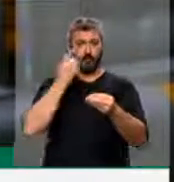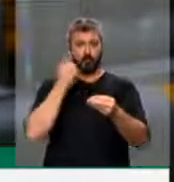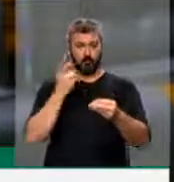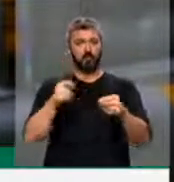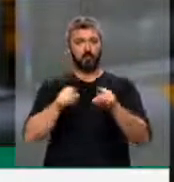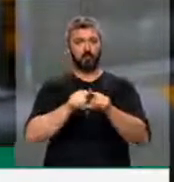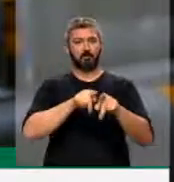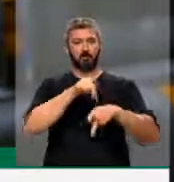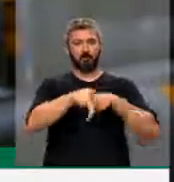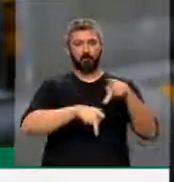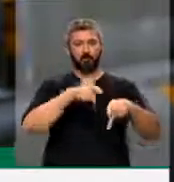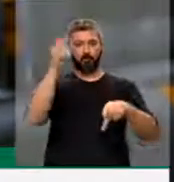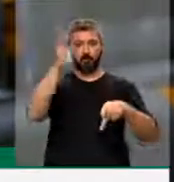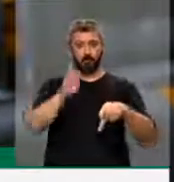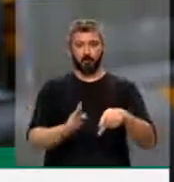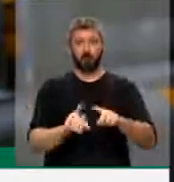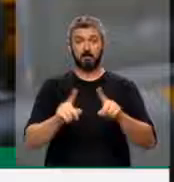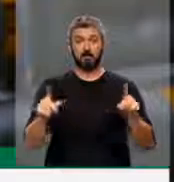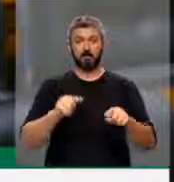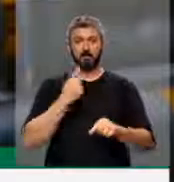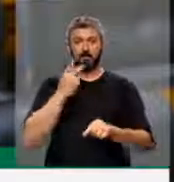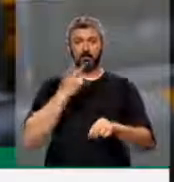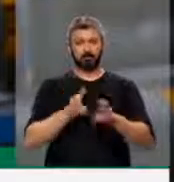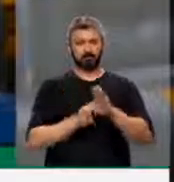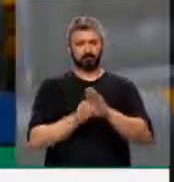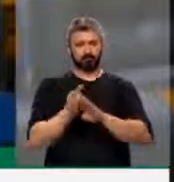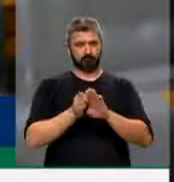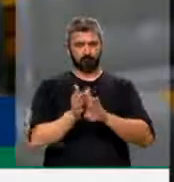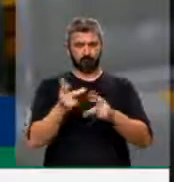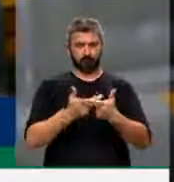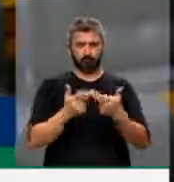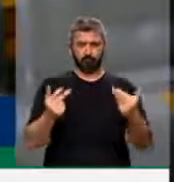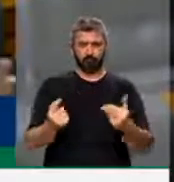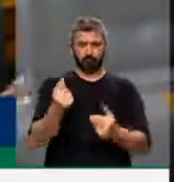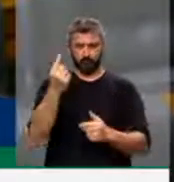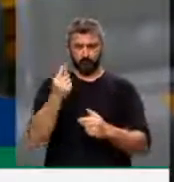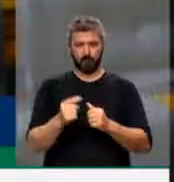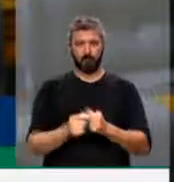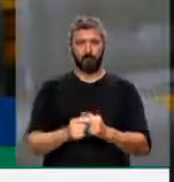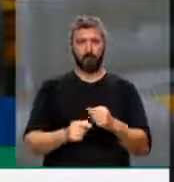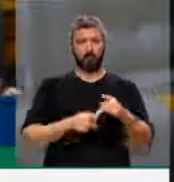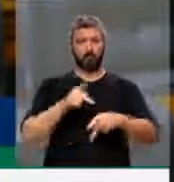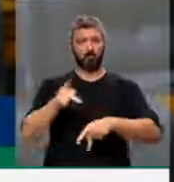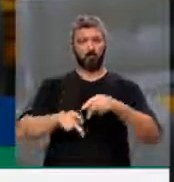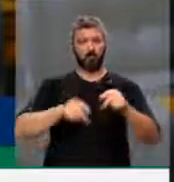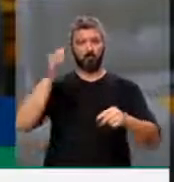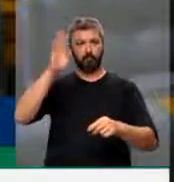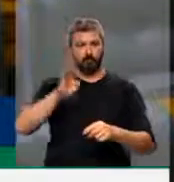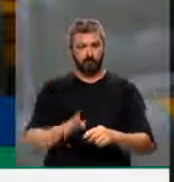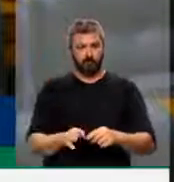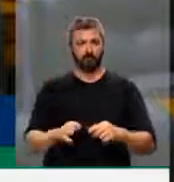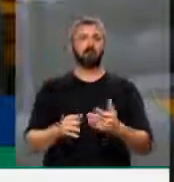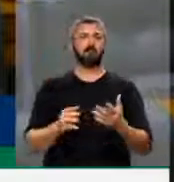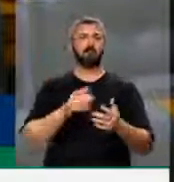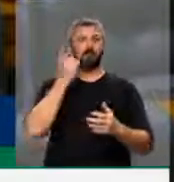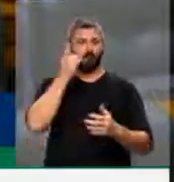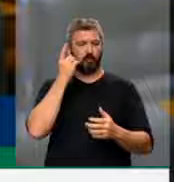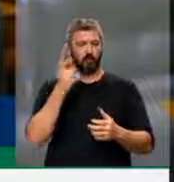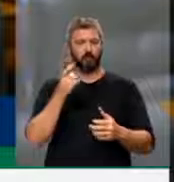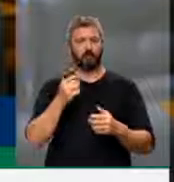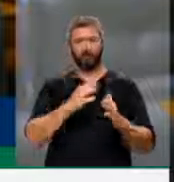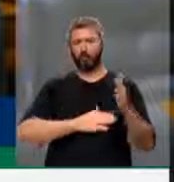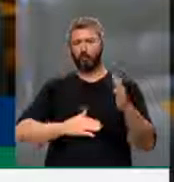e o estimado povo brasileiro. Eu quero fazer uma recomendação aos brasileiros, aos parlamentares, enfim, a todos,